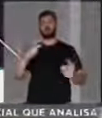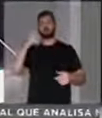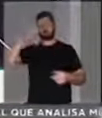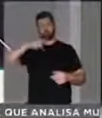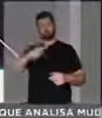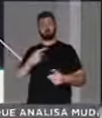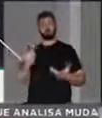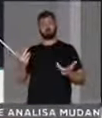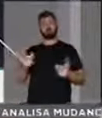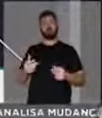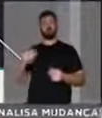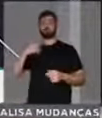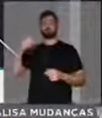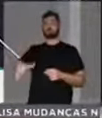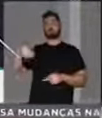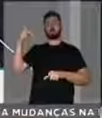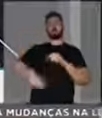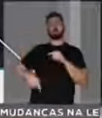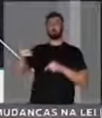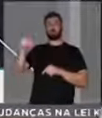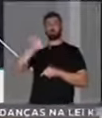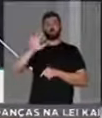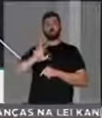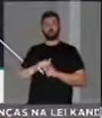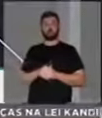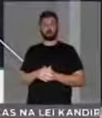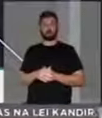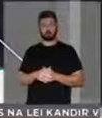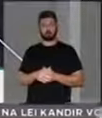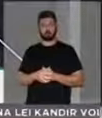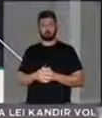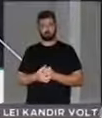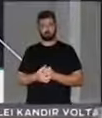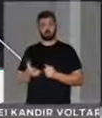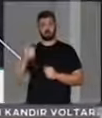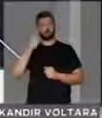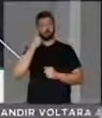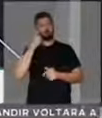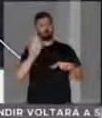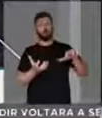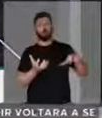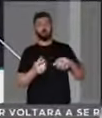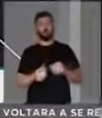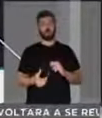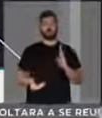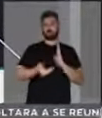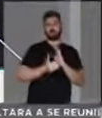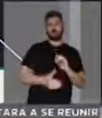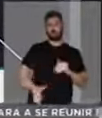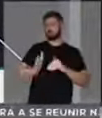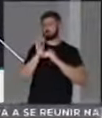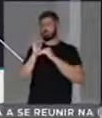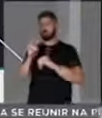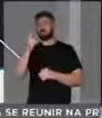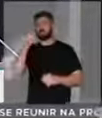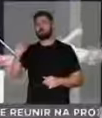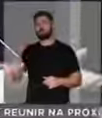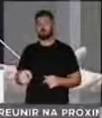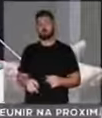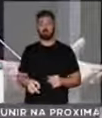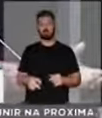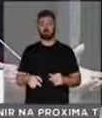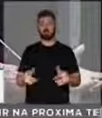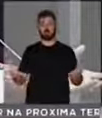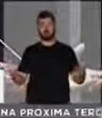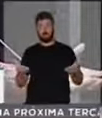agora em pautar. Querem pauta Congresso, pauta Câmara, pauta Senado e